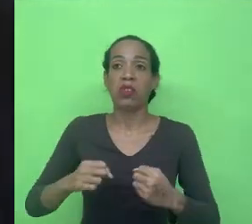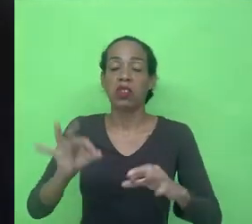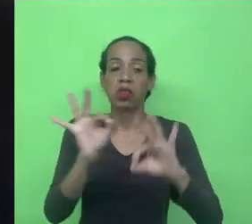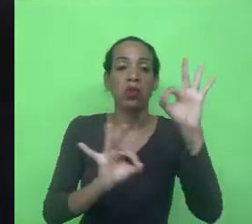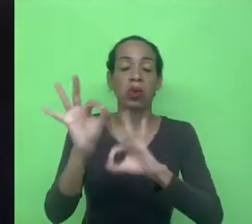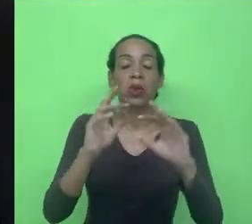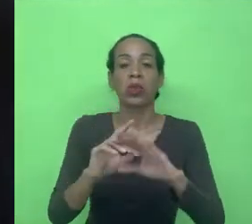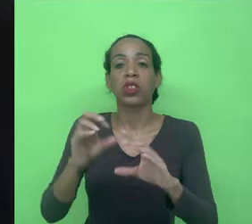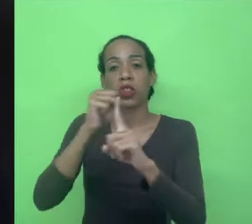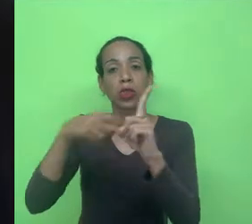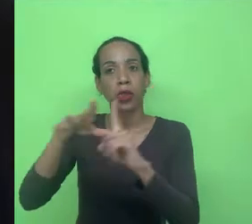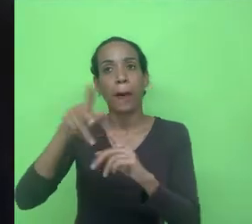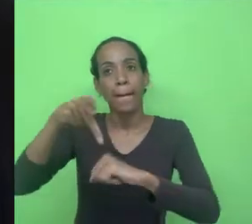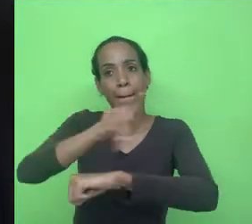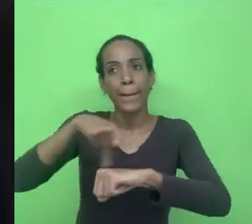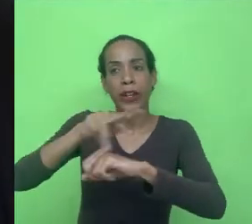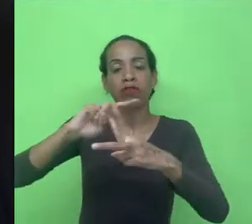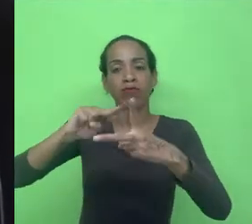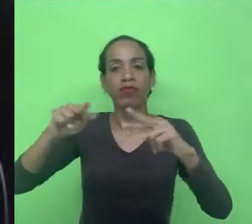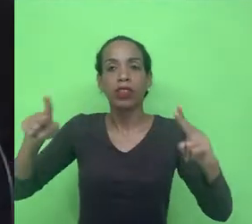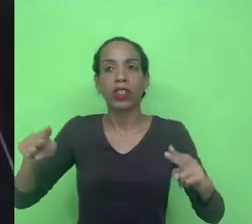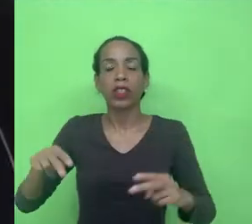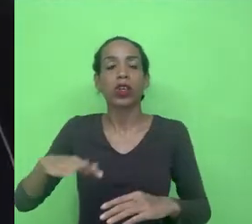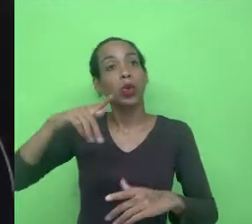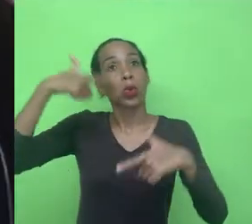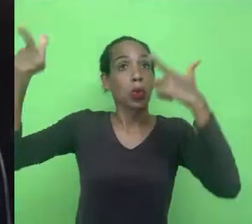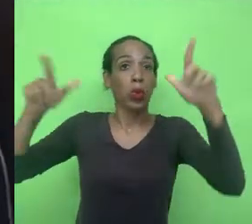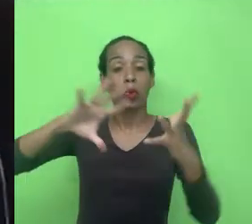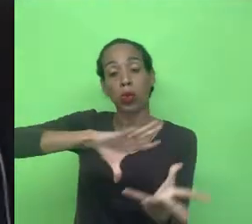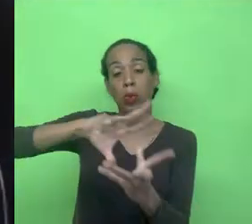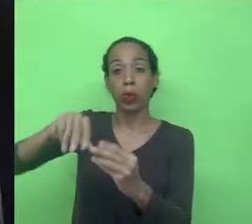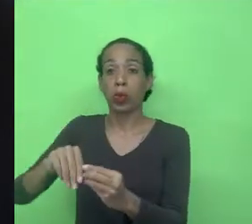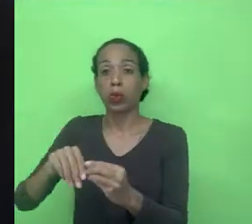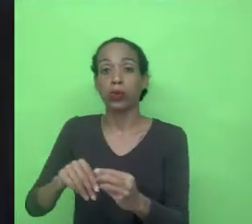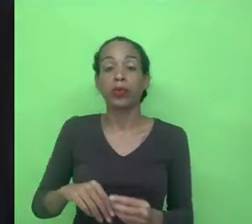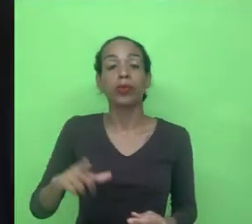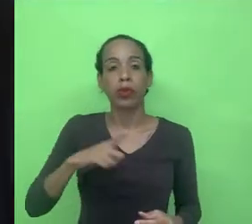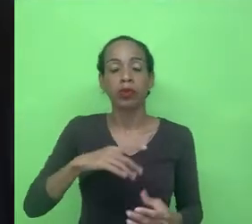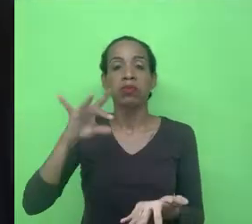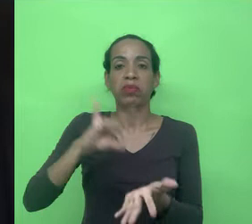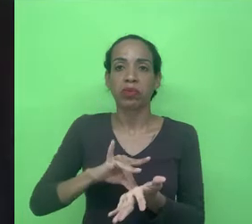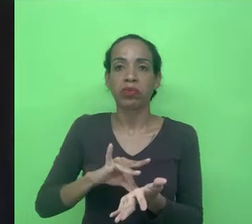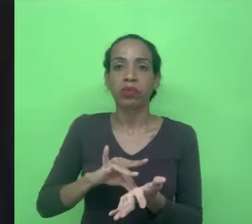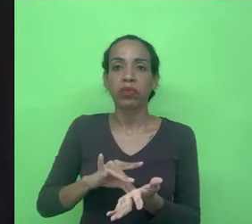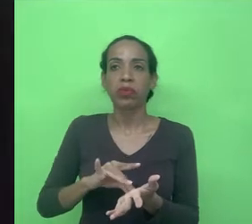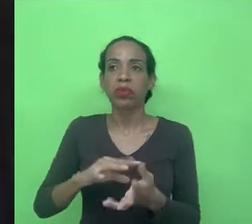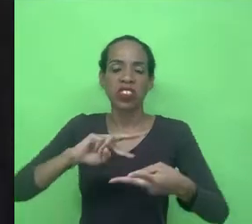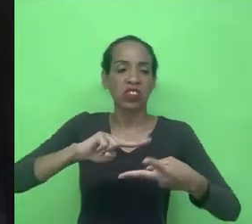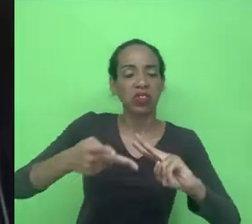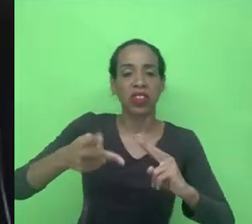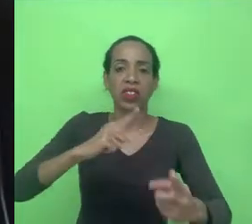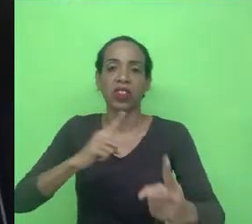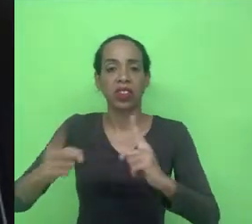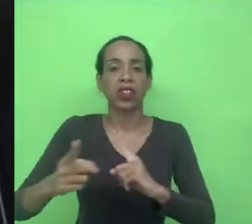em países diversos no resto do mundo então são é realmente uma série de controvérsias e realmente